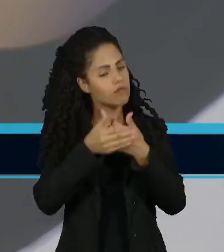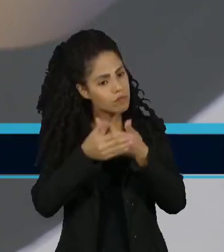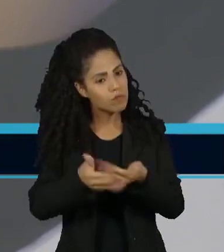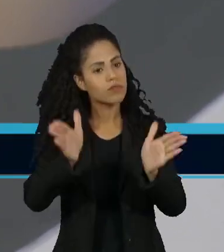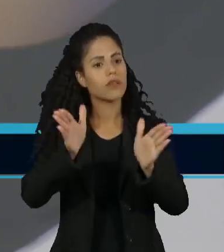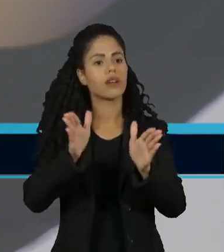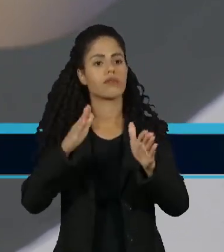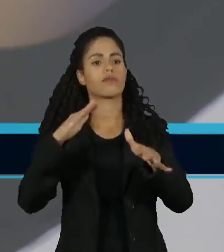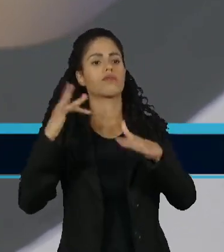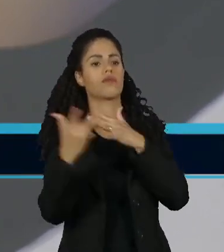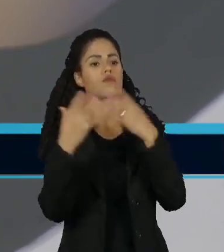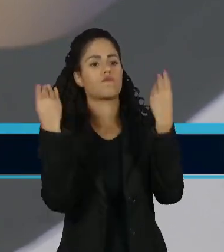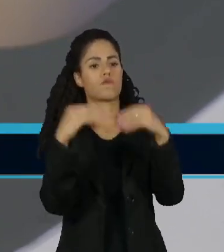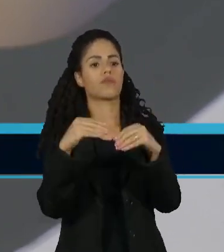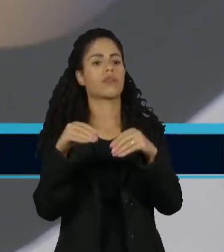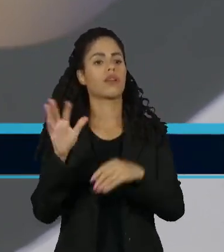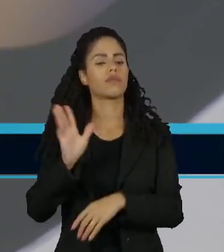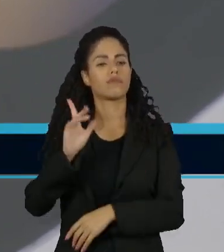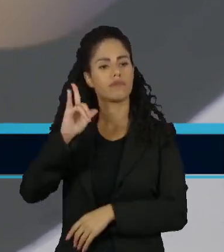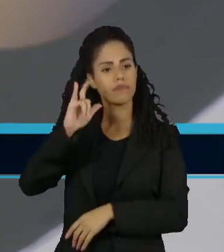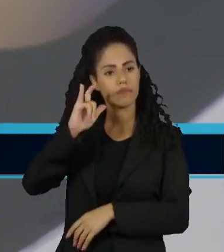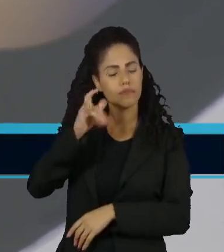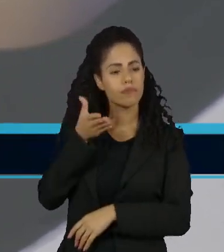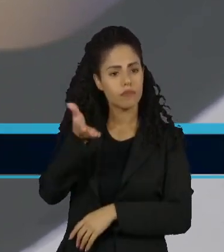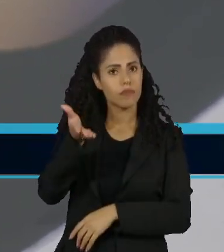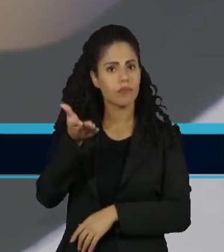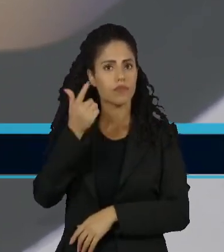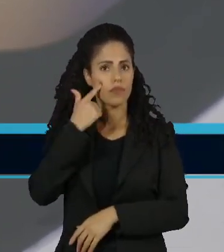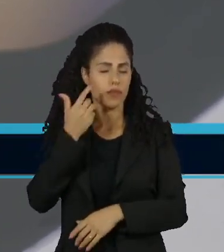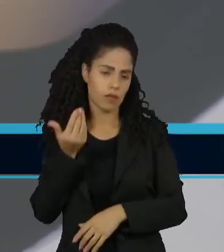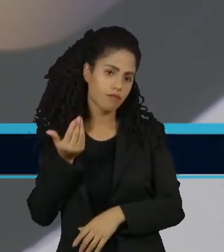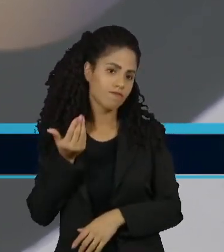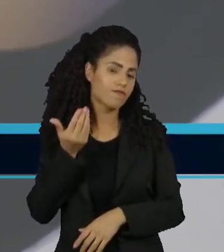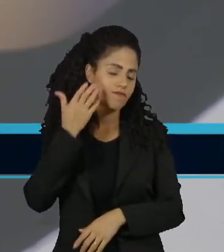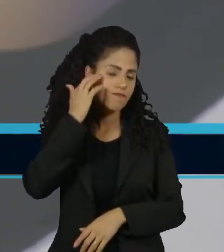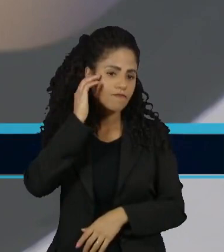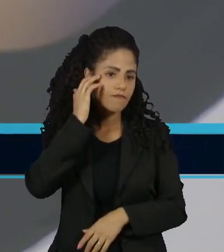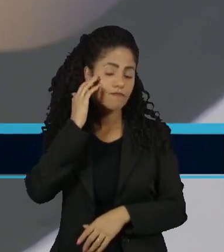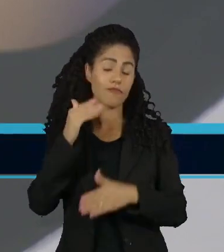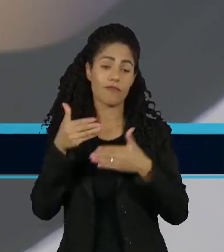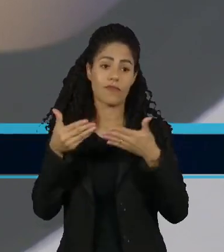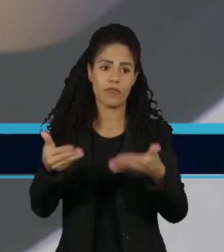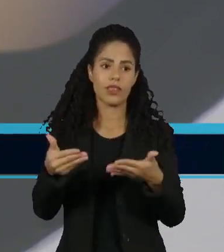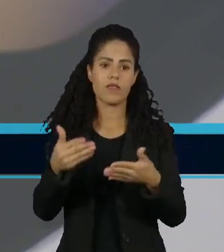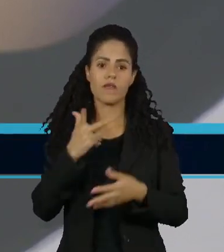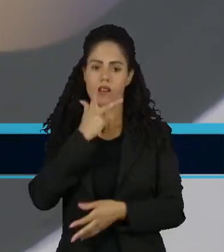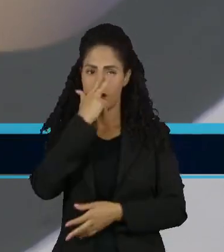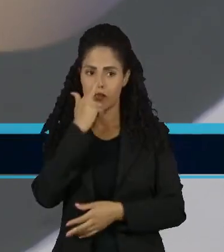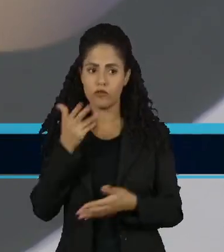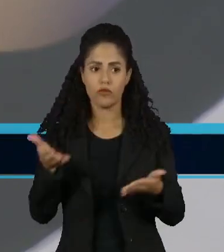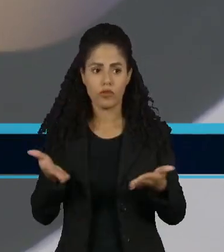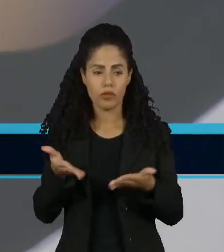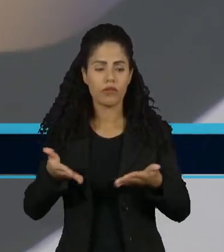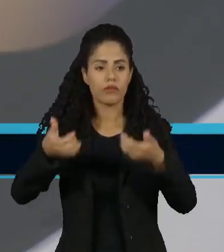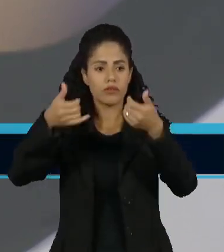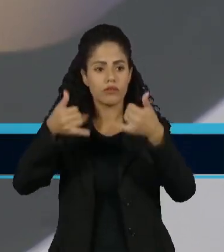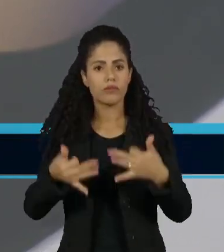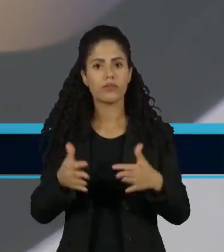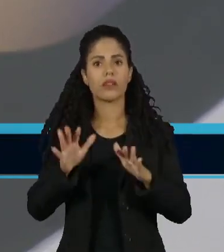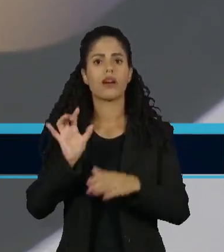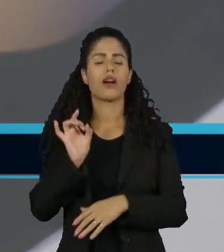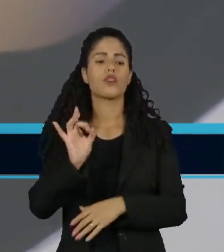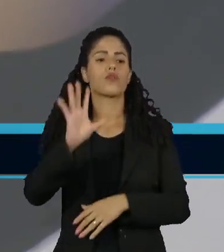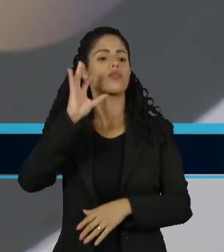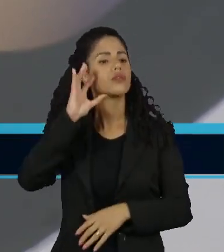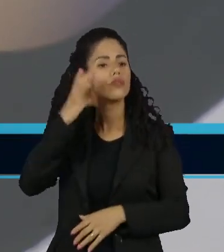das pessoas que controlavam os meios da comunicação. Isso não é possível. Então, eu acho que essa narrativa de falar, nós só vamos